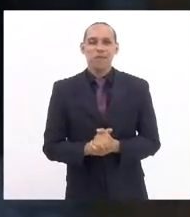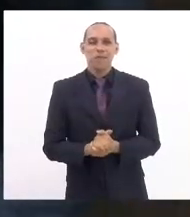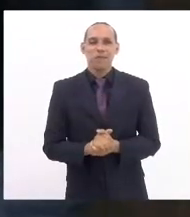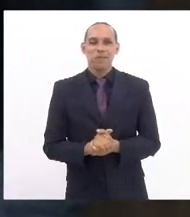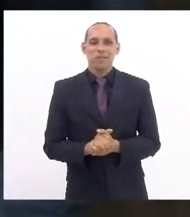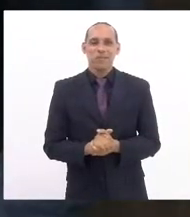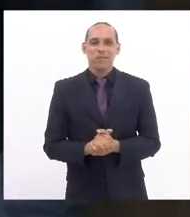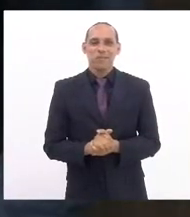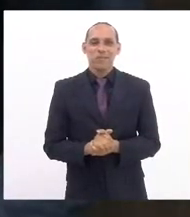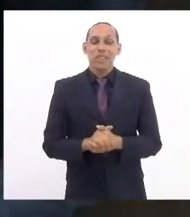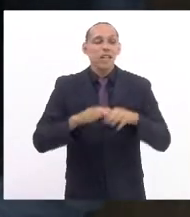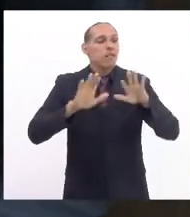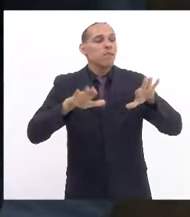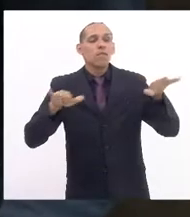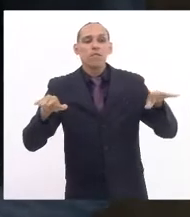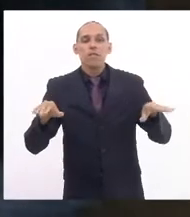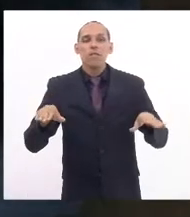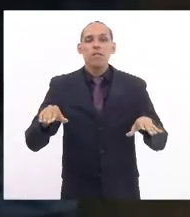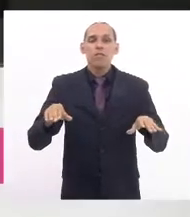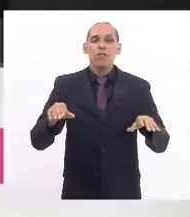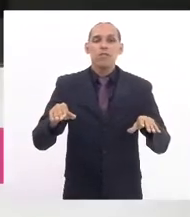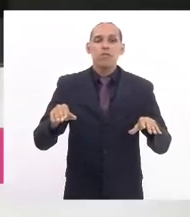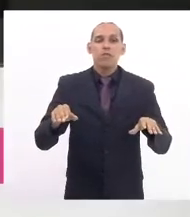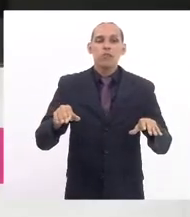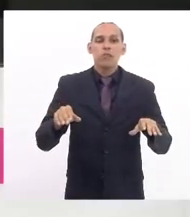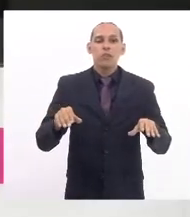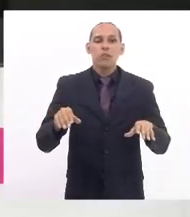pessoal do som por gentileza